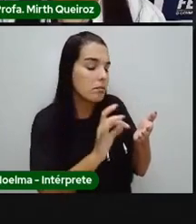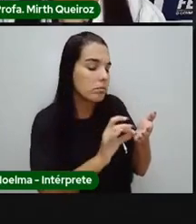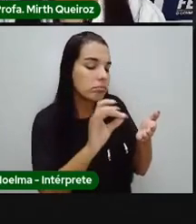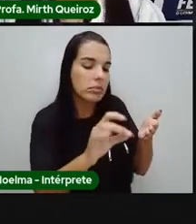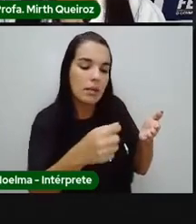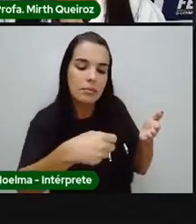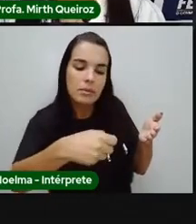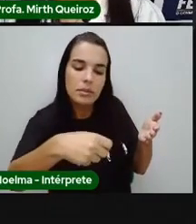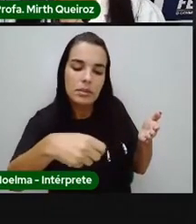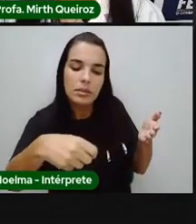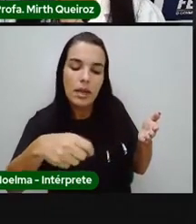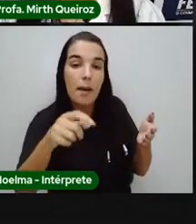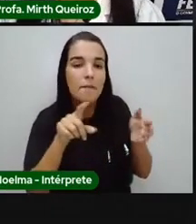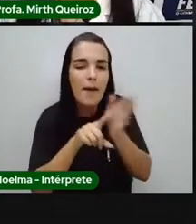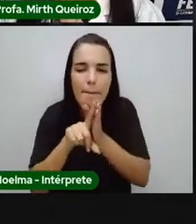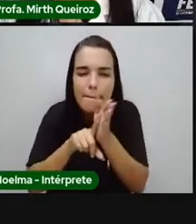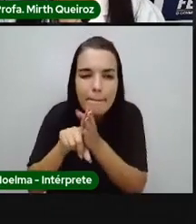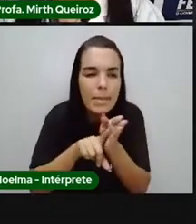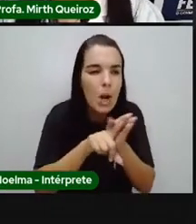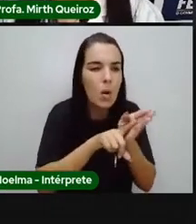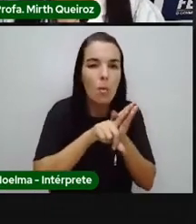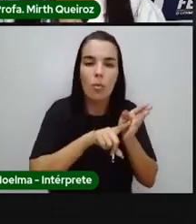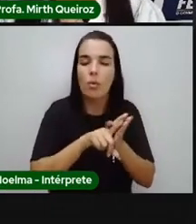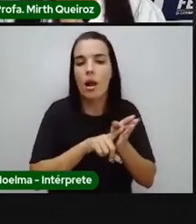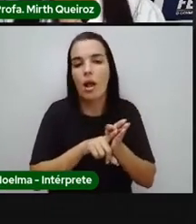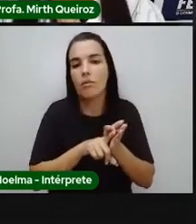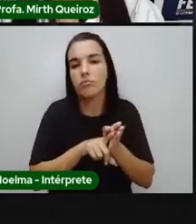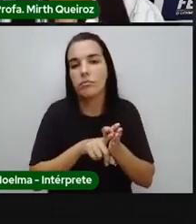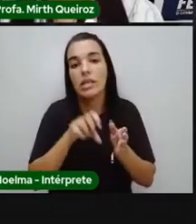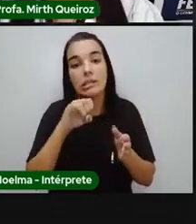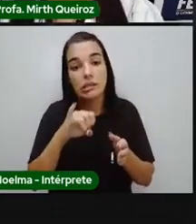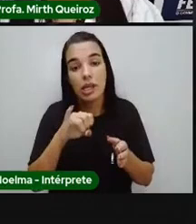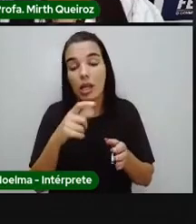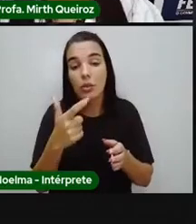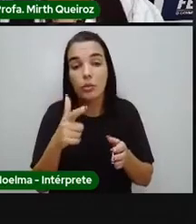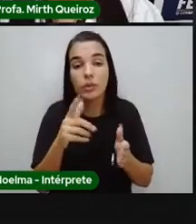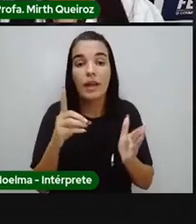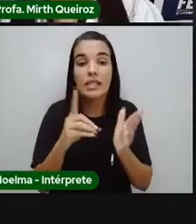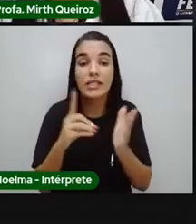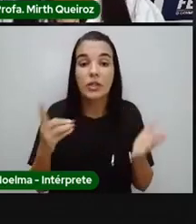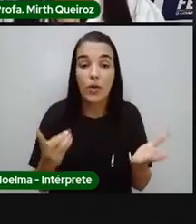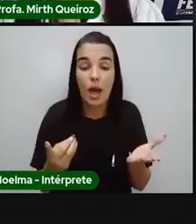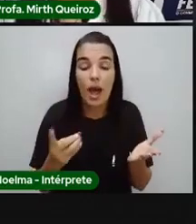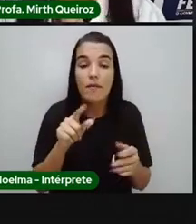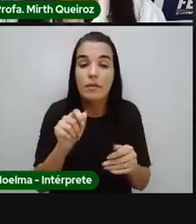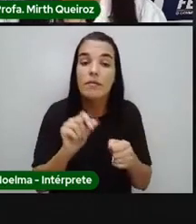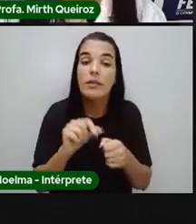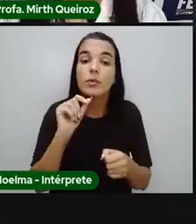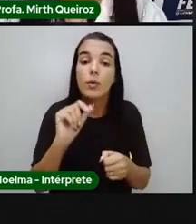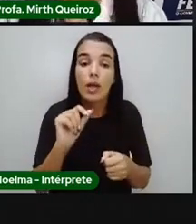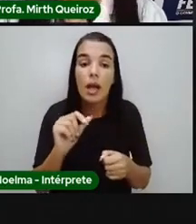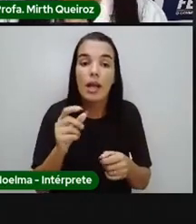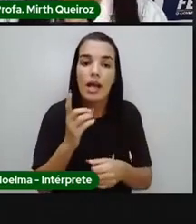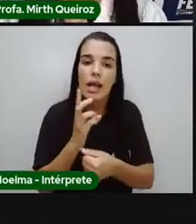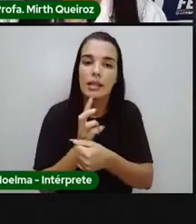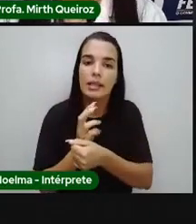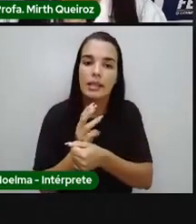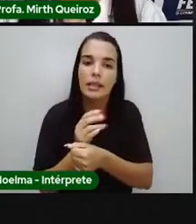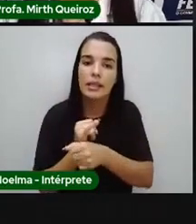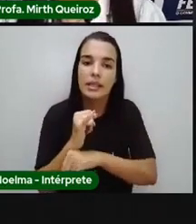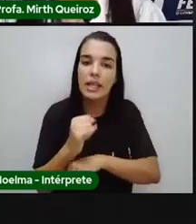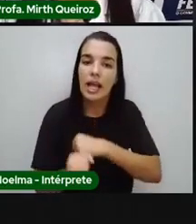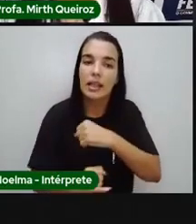dicionário, pesquisar o significado dessas palavras. Se você não tiver dicionário em casa, vocês podem acessar a